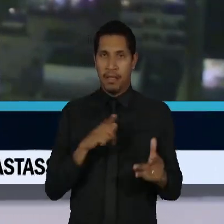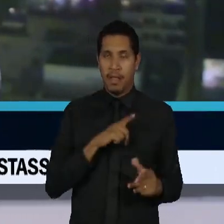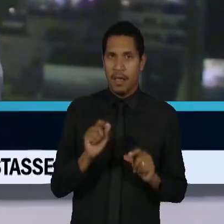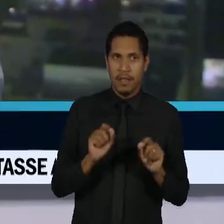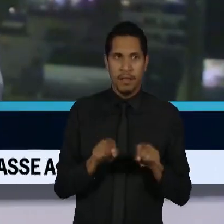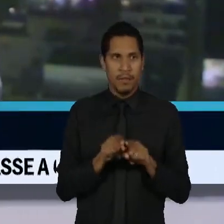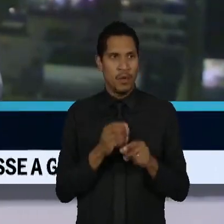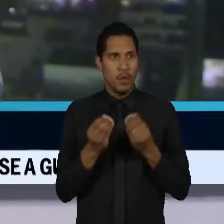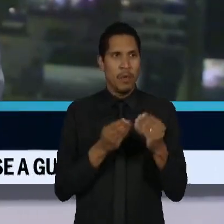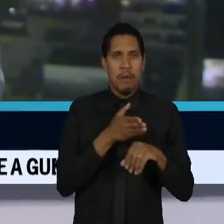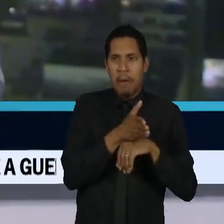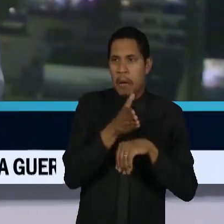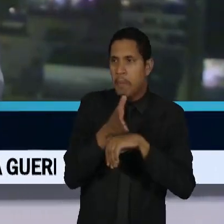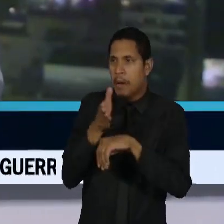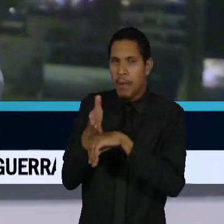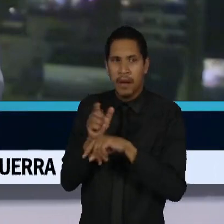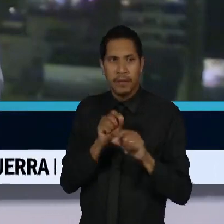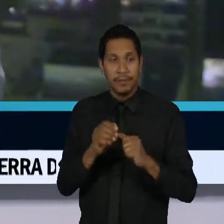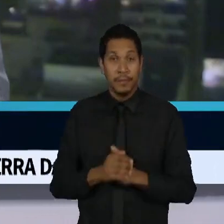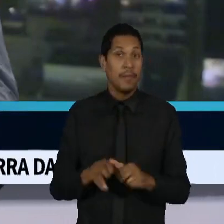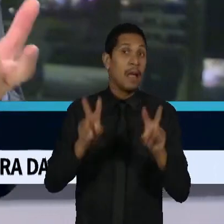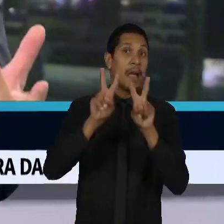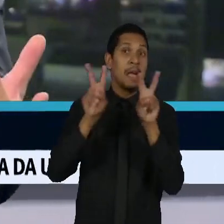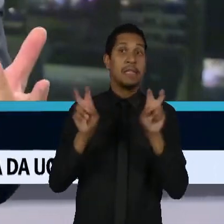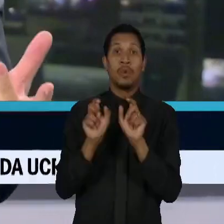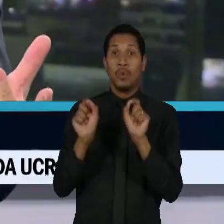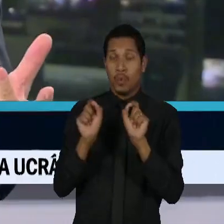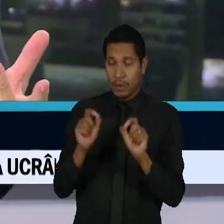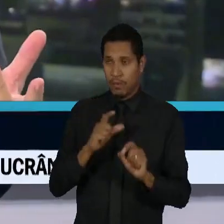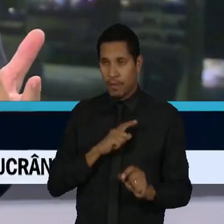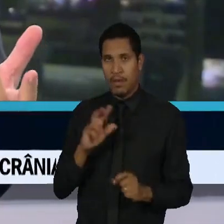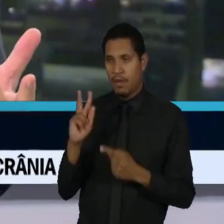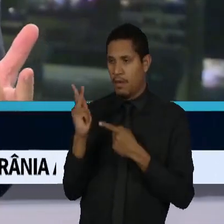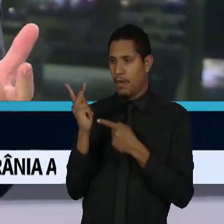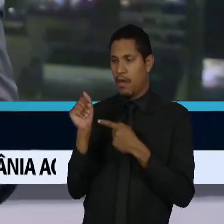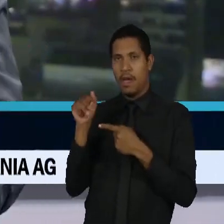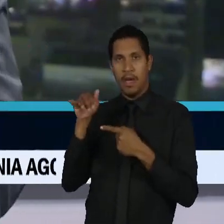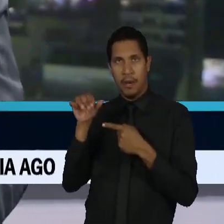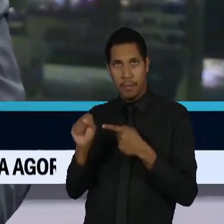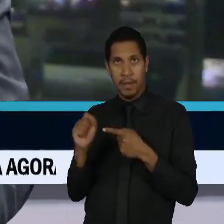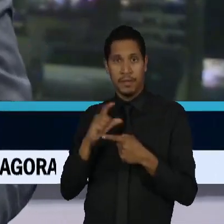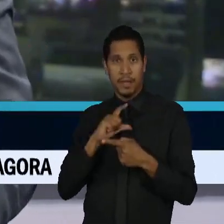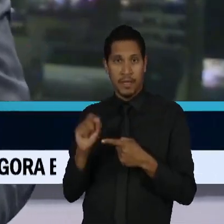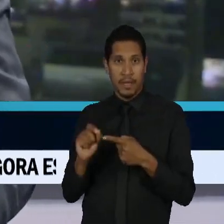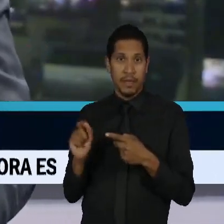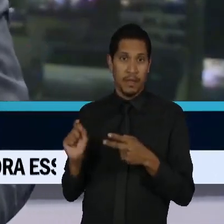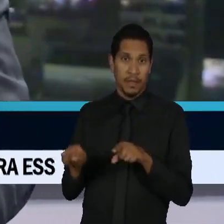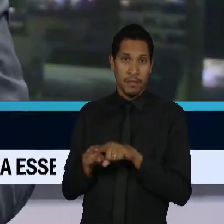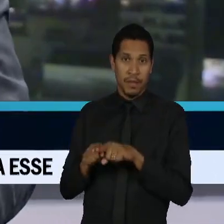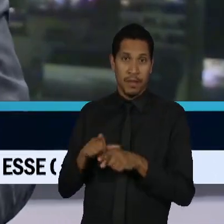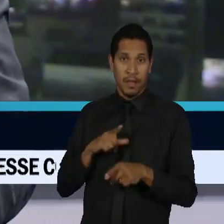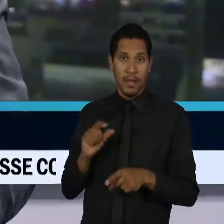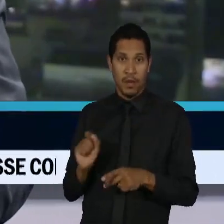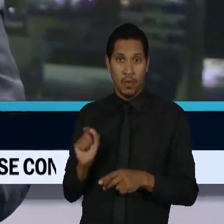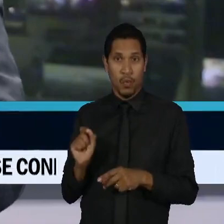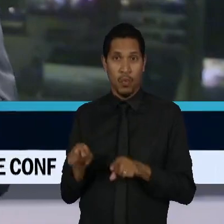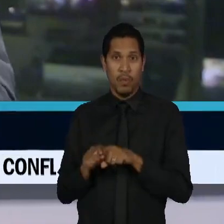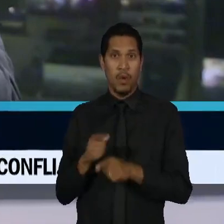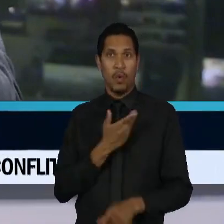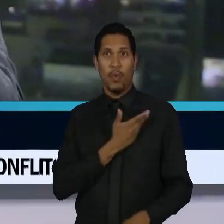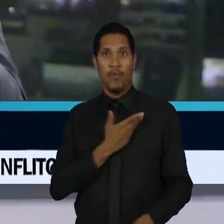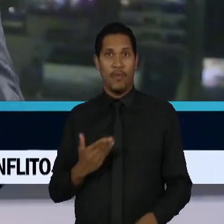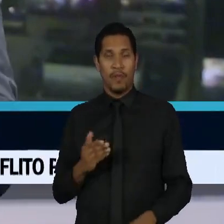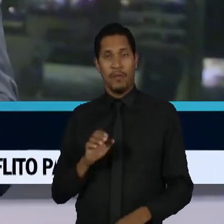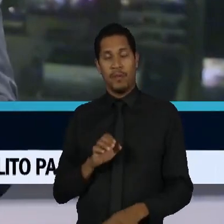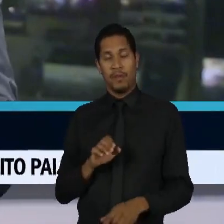assentamentos e tudo isso mais. A questão é que tanto o Hamas quanto o Netanyahu, o Netanyahu, governo de extrema-direita em Israel,